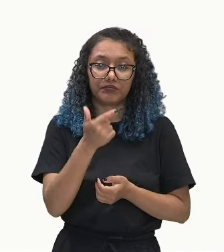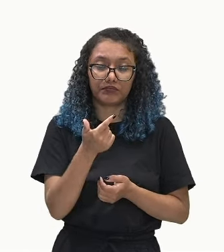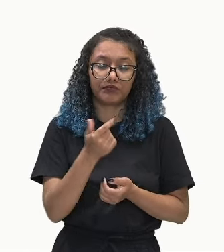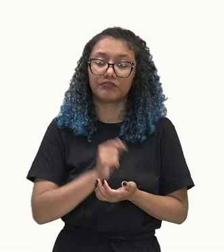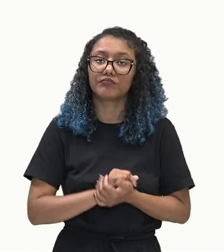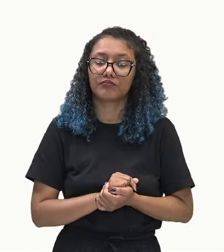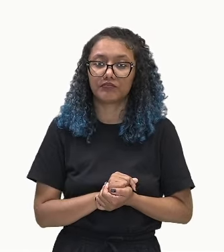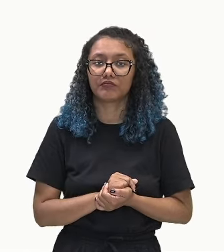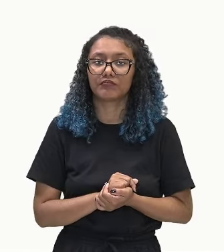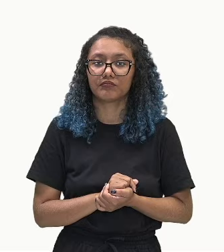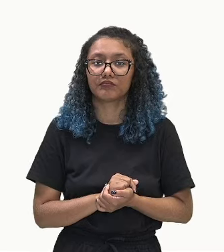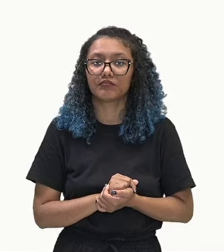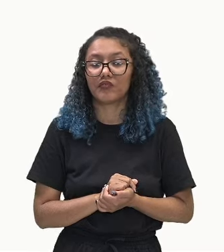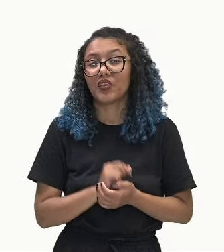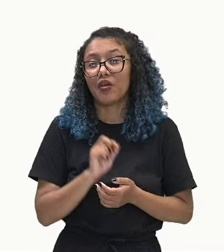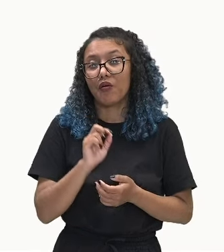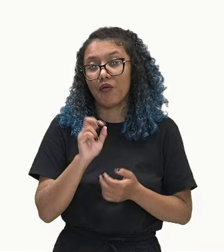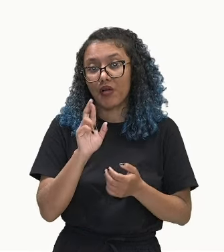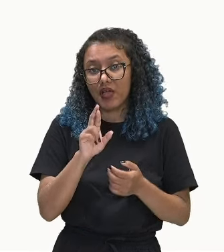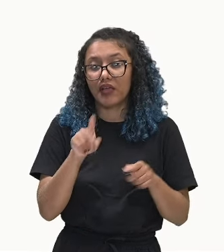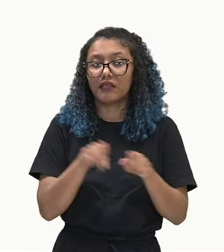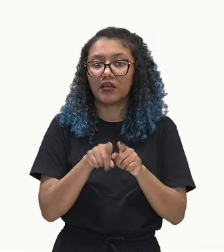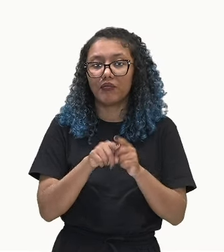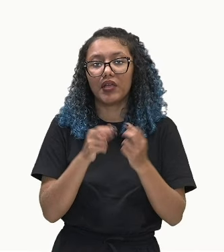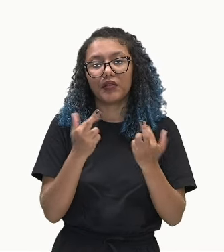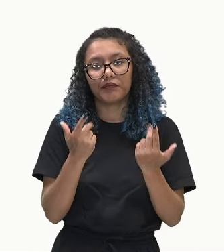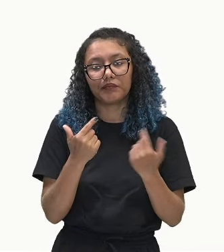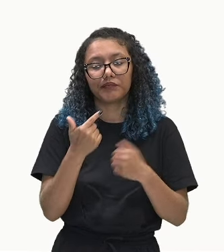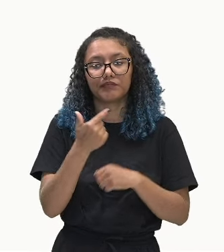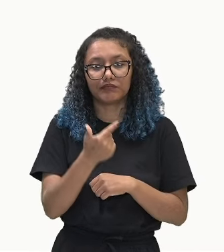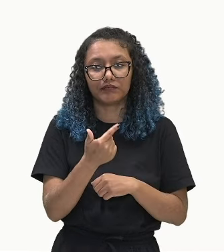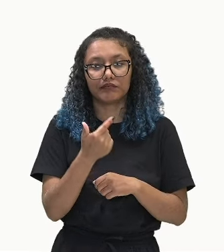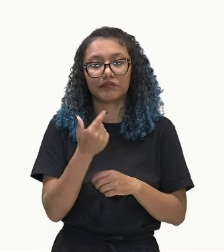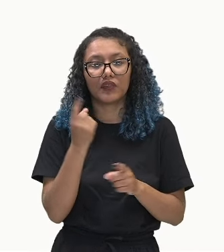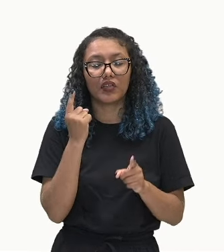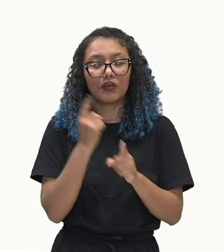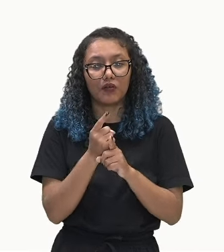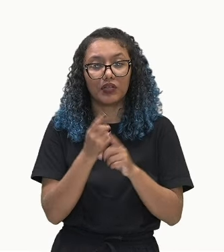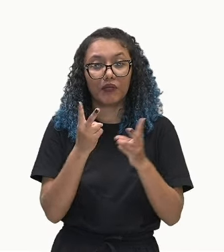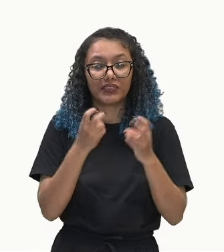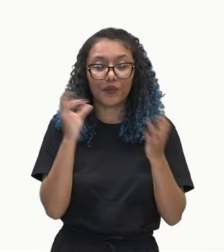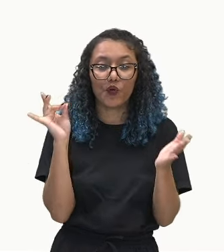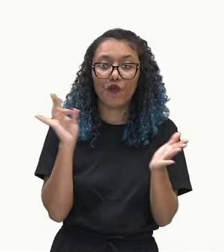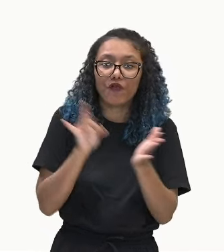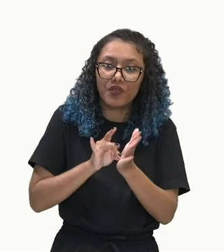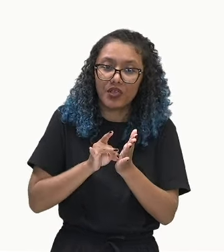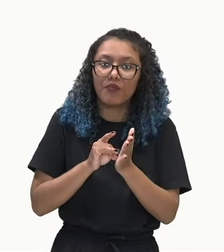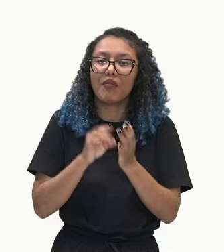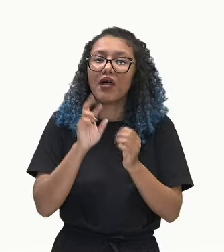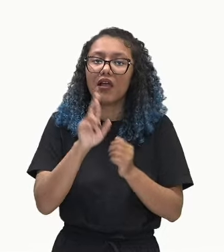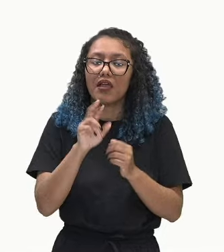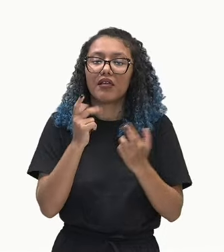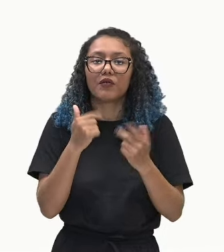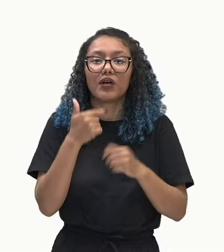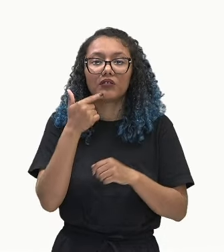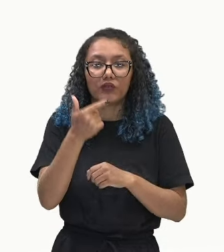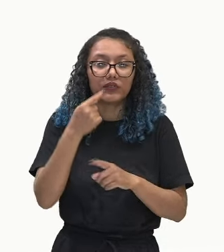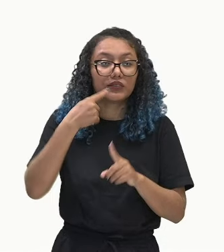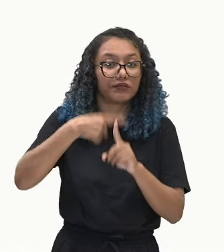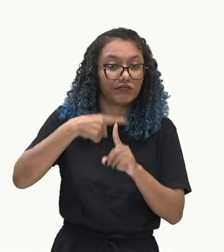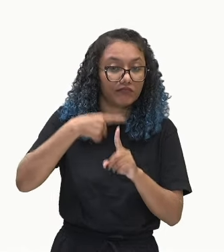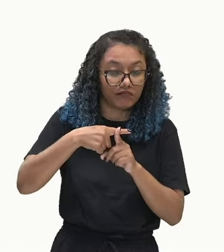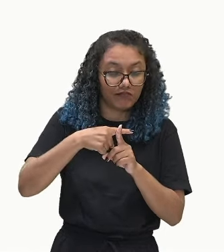2. Então, olha só. Da mesma forma, a gente identifica que a razão é igual a 2. É uma razão positiva.